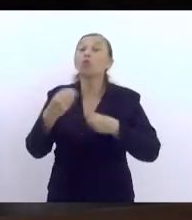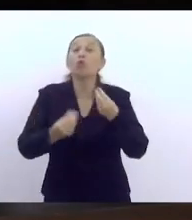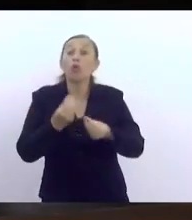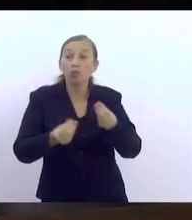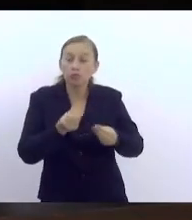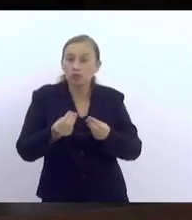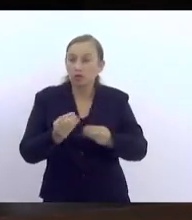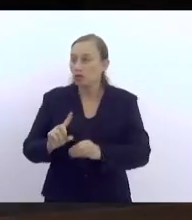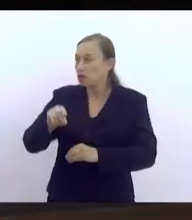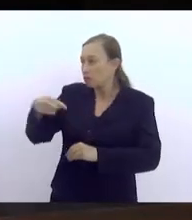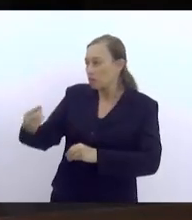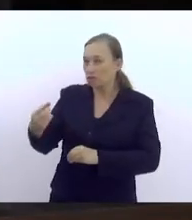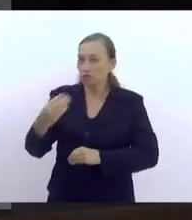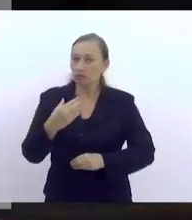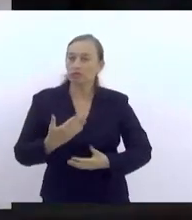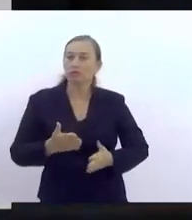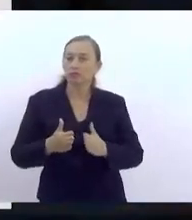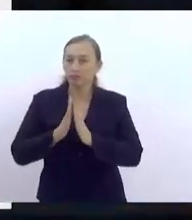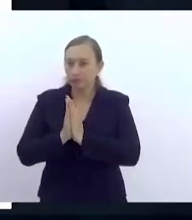Próximo, por favor.